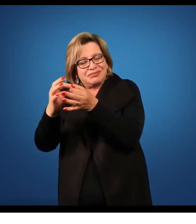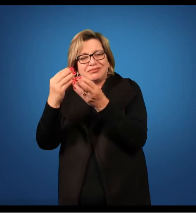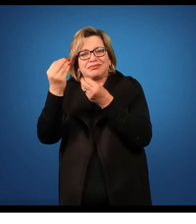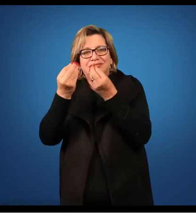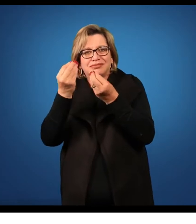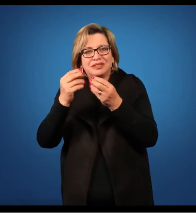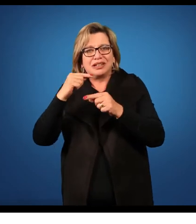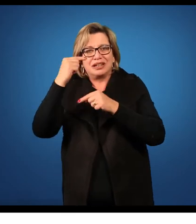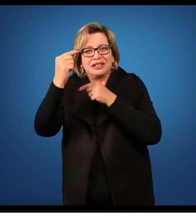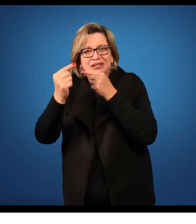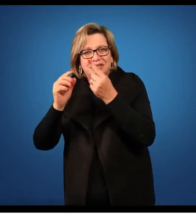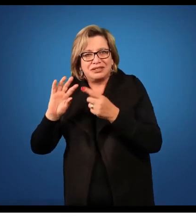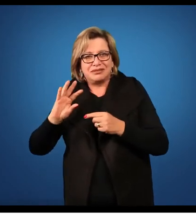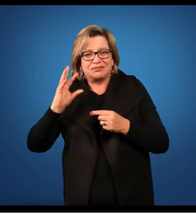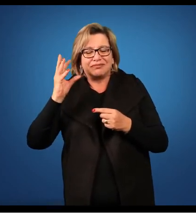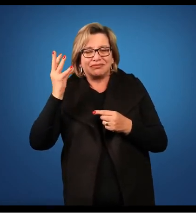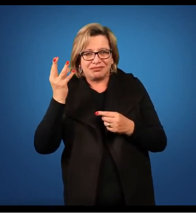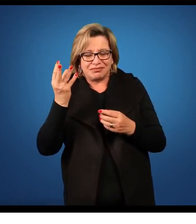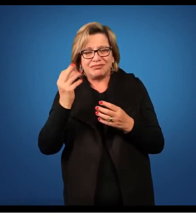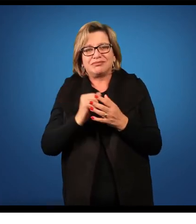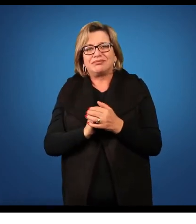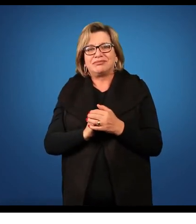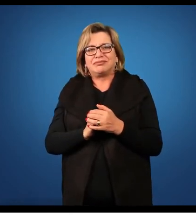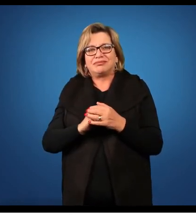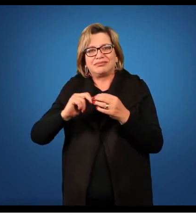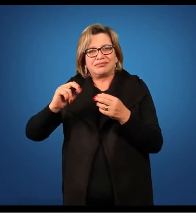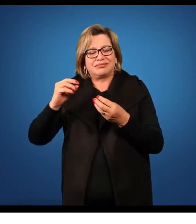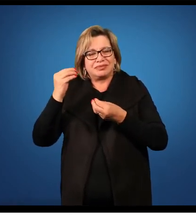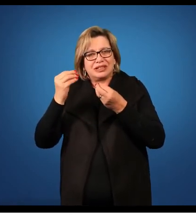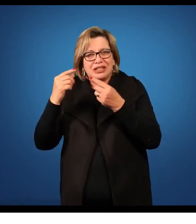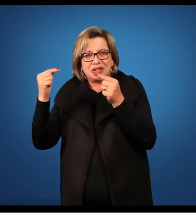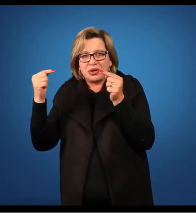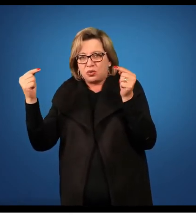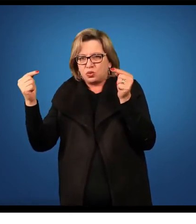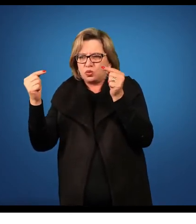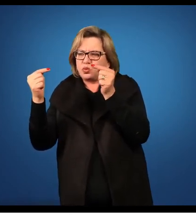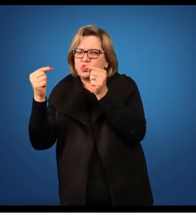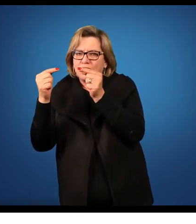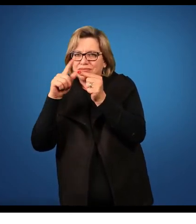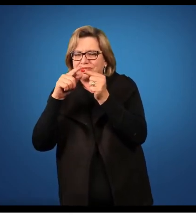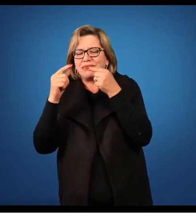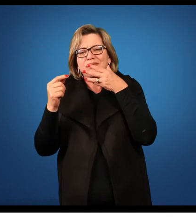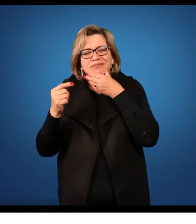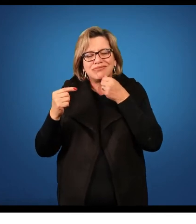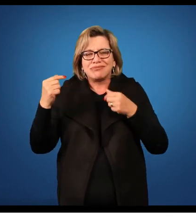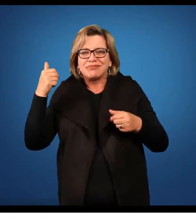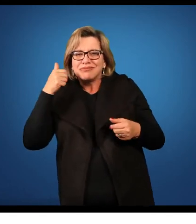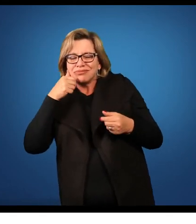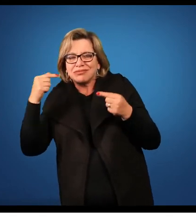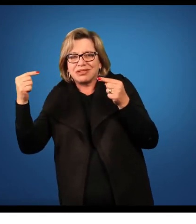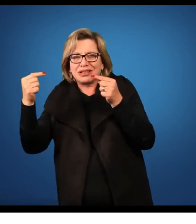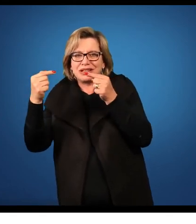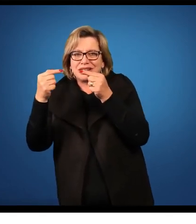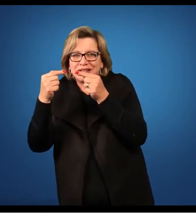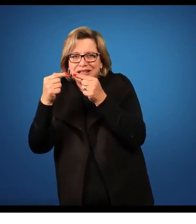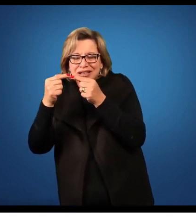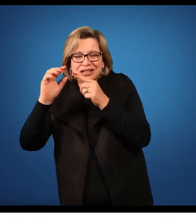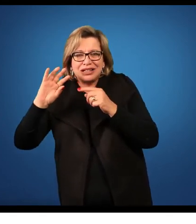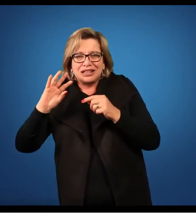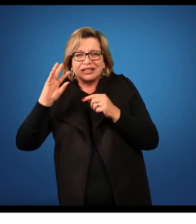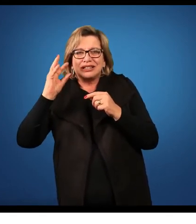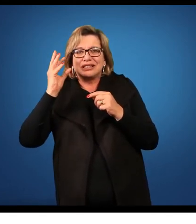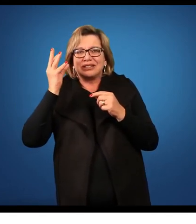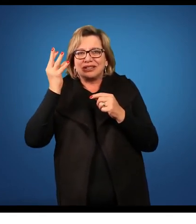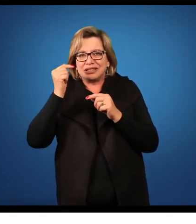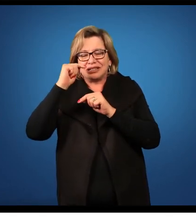formou os gametas femininos com o encontro dos gametas masculino e feminino nós temos a dupla fecundação